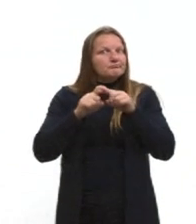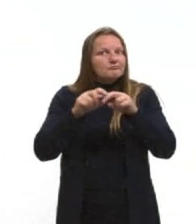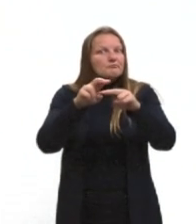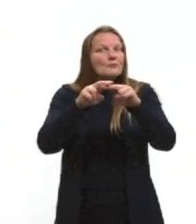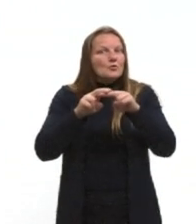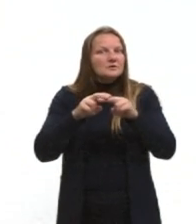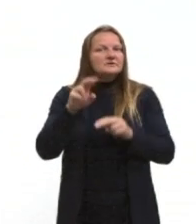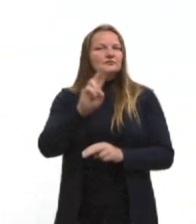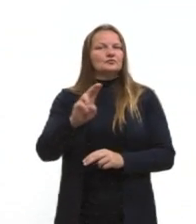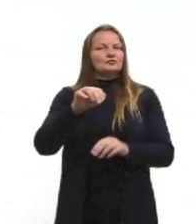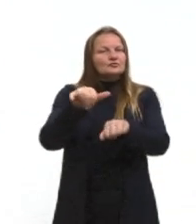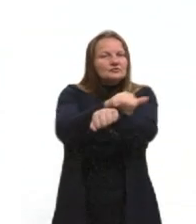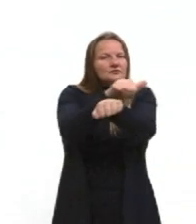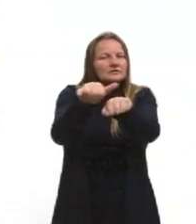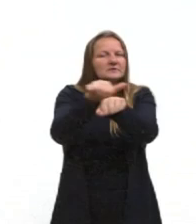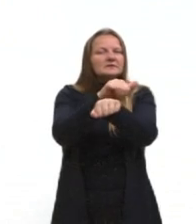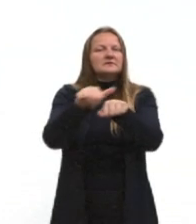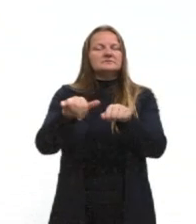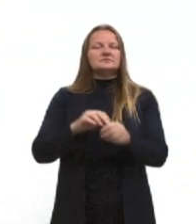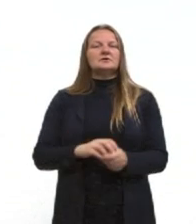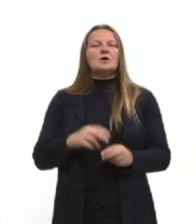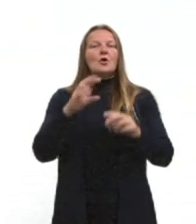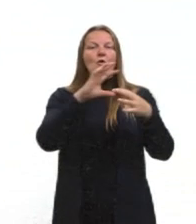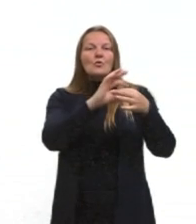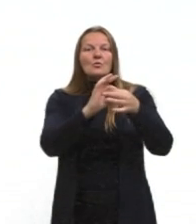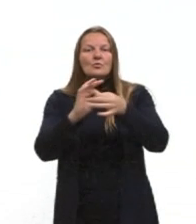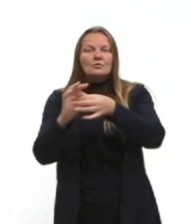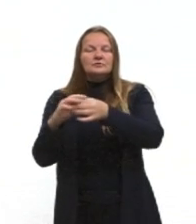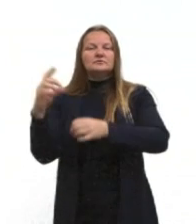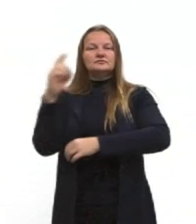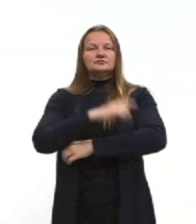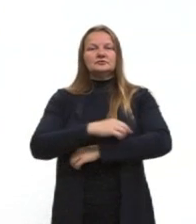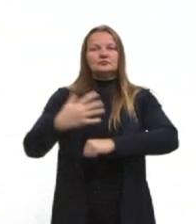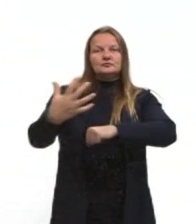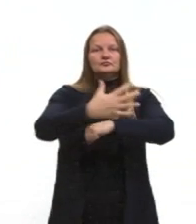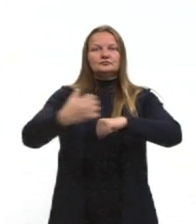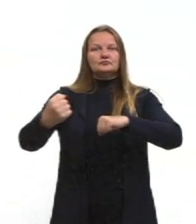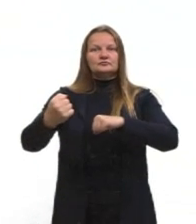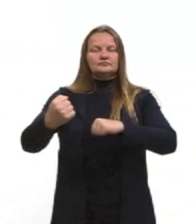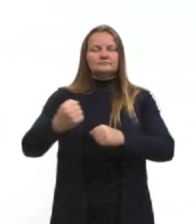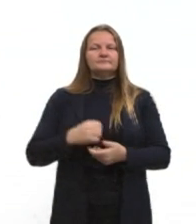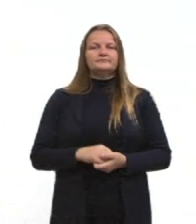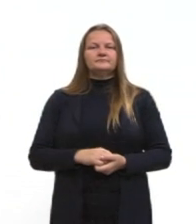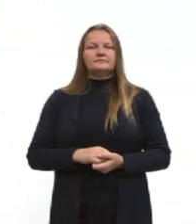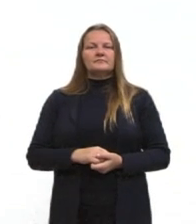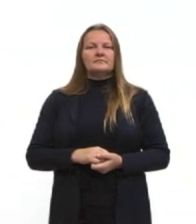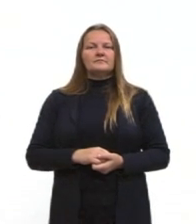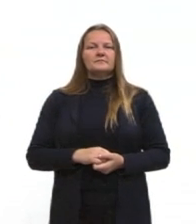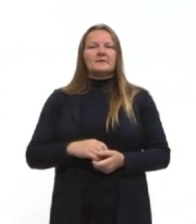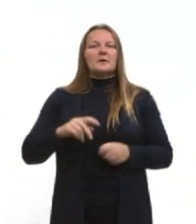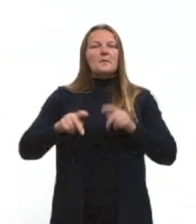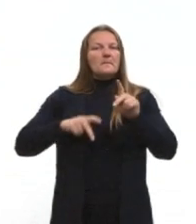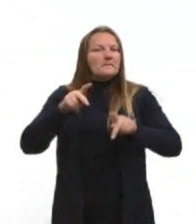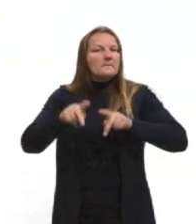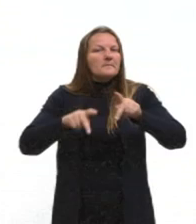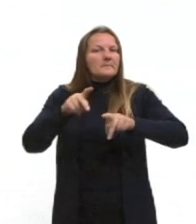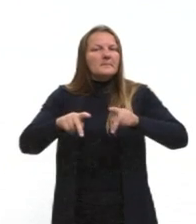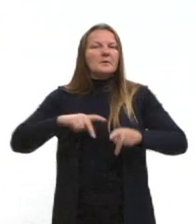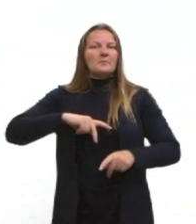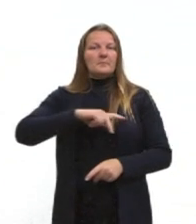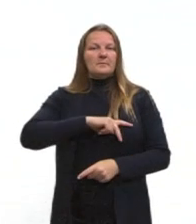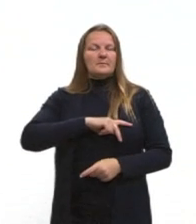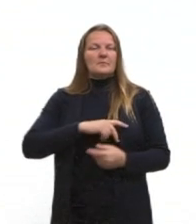utilizado. E qual que o contexto, então, desse golpe? Se tem a questão do populismo, como eu falei para vocês,